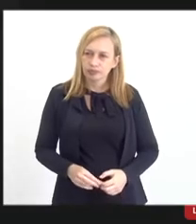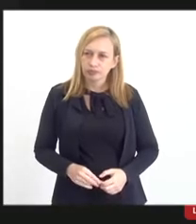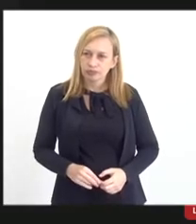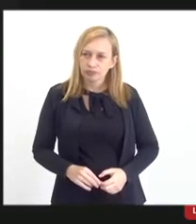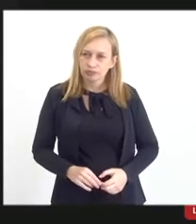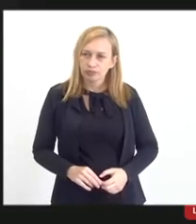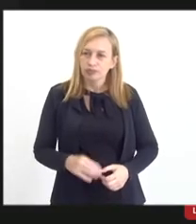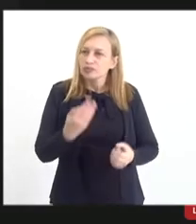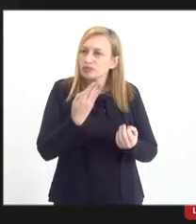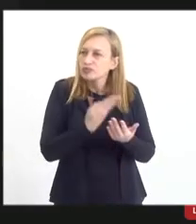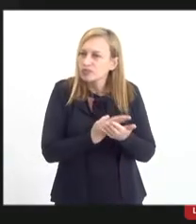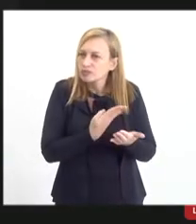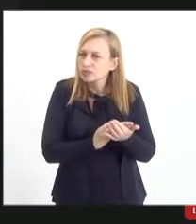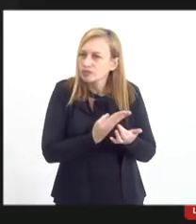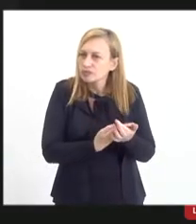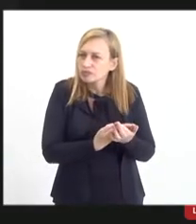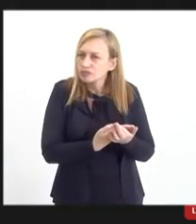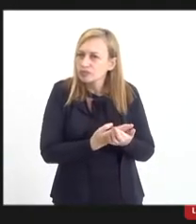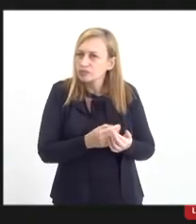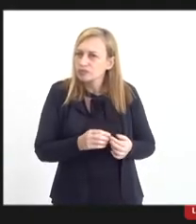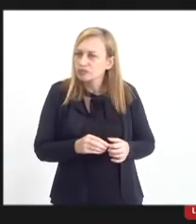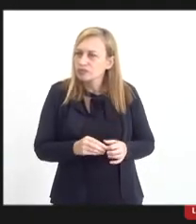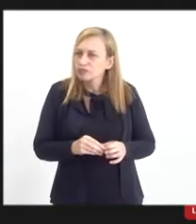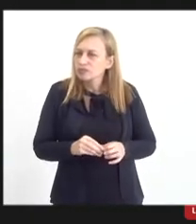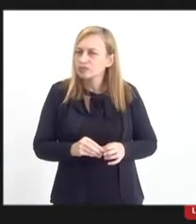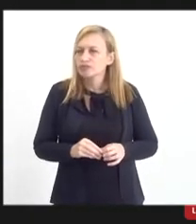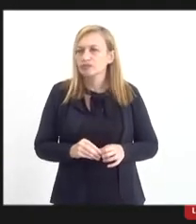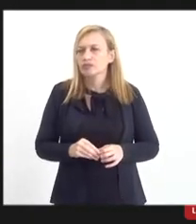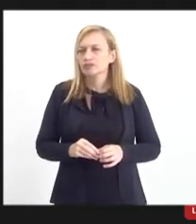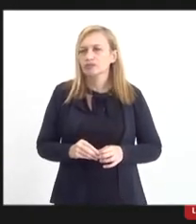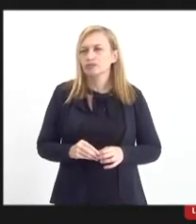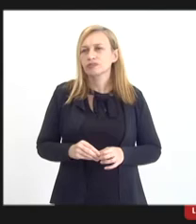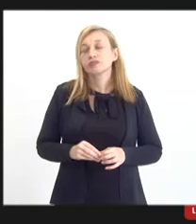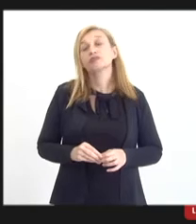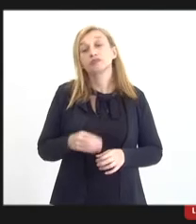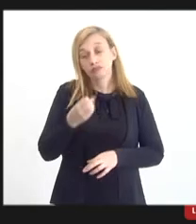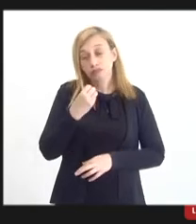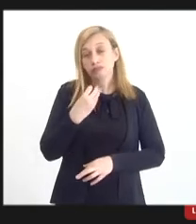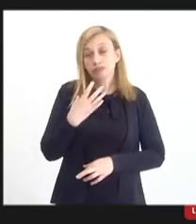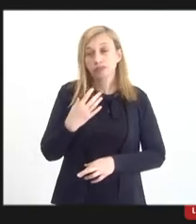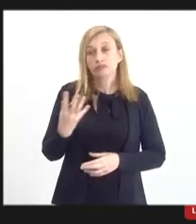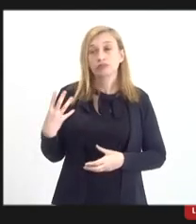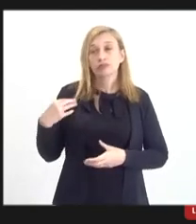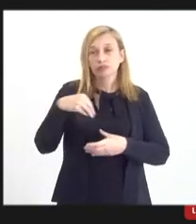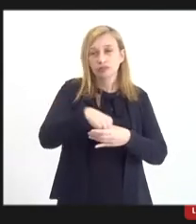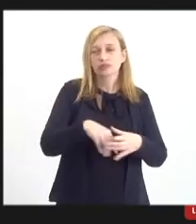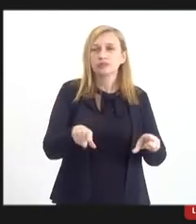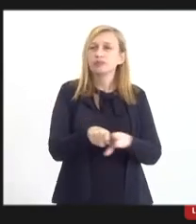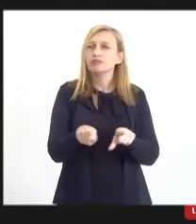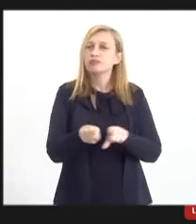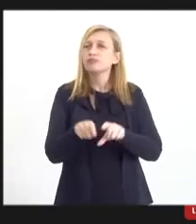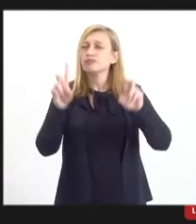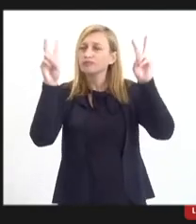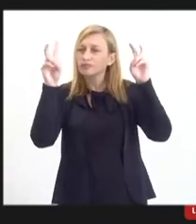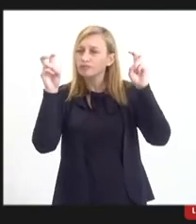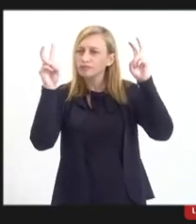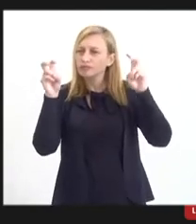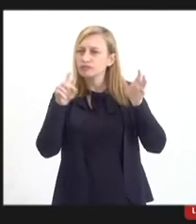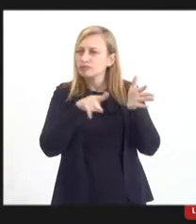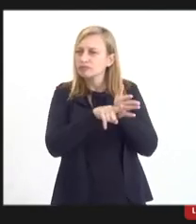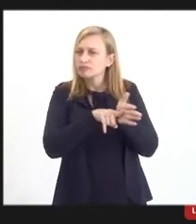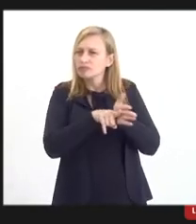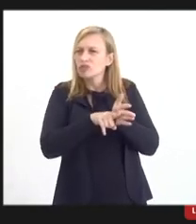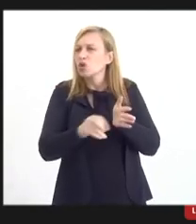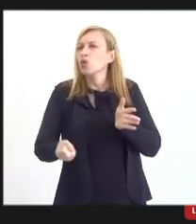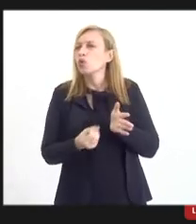nesse estudo... Bruno. Nesse estudo seria bem interessante incluir essa questão dessa análise de